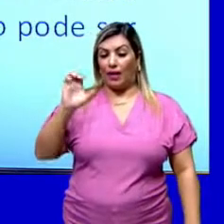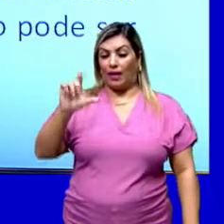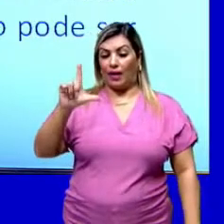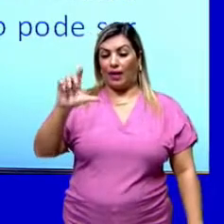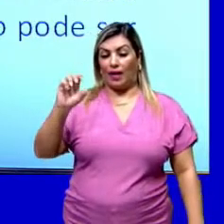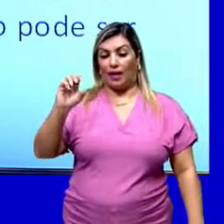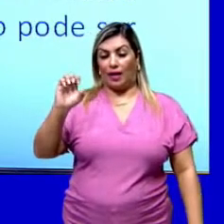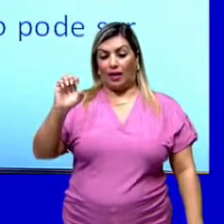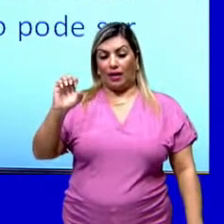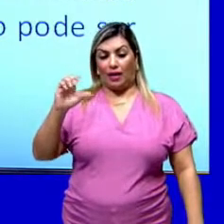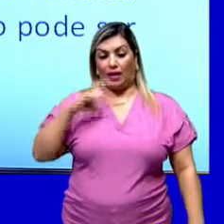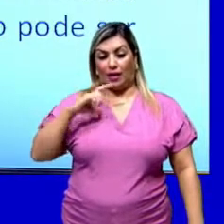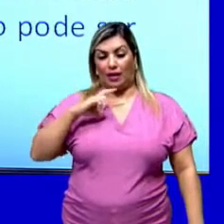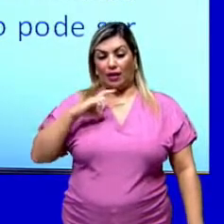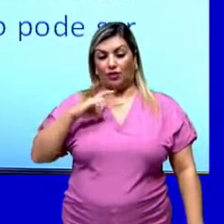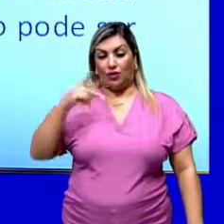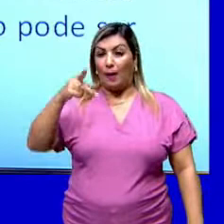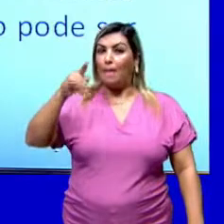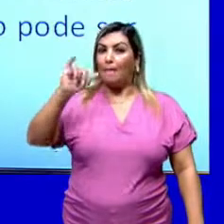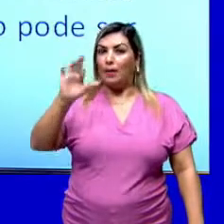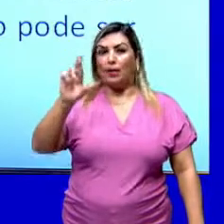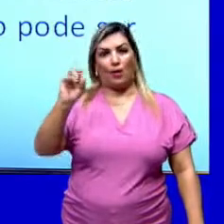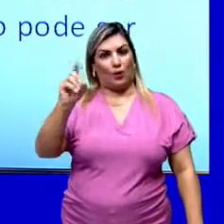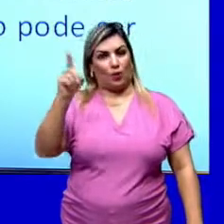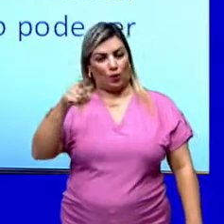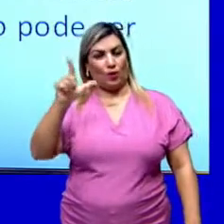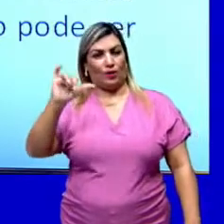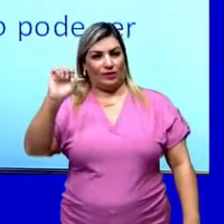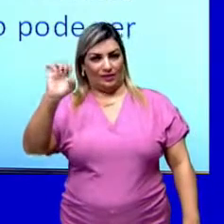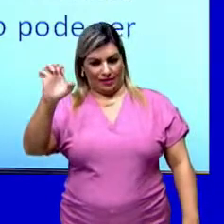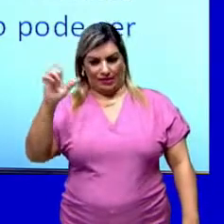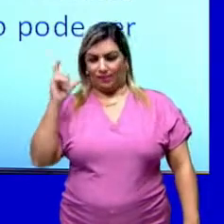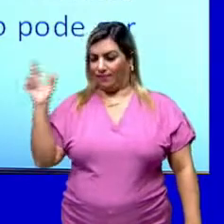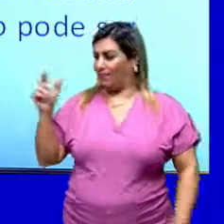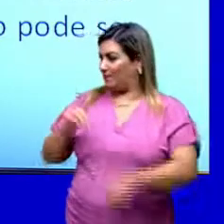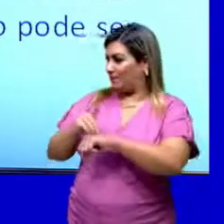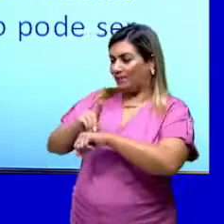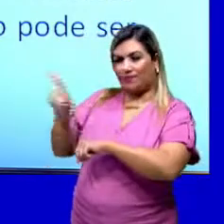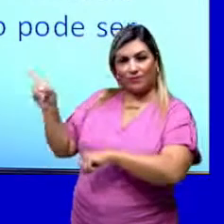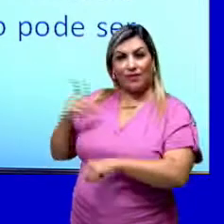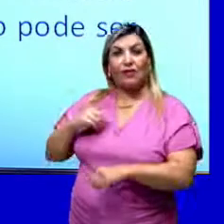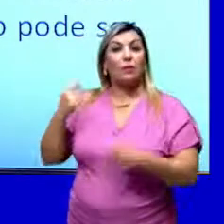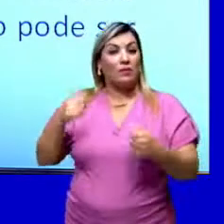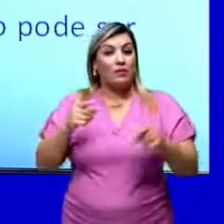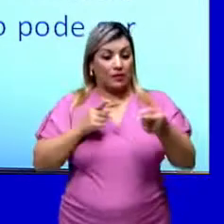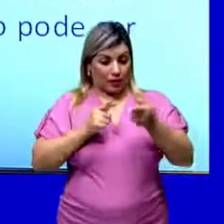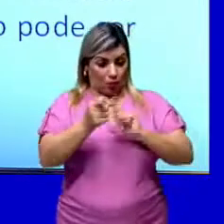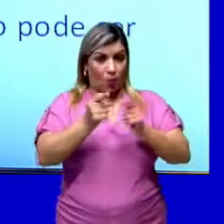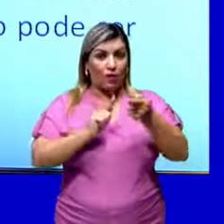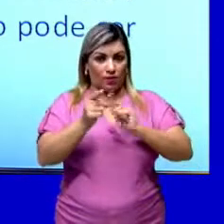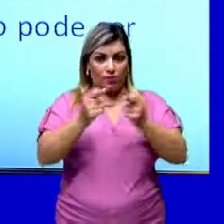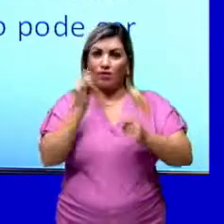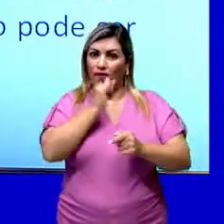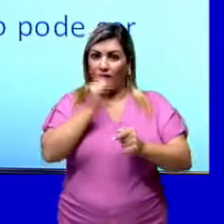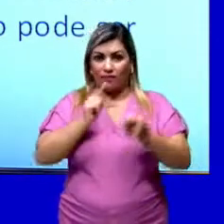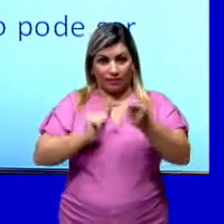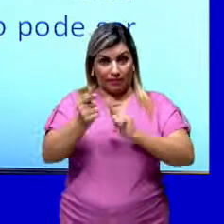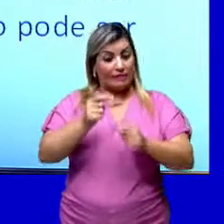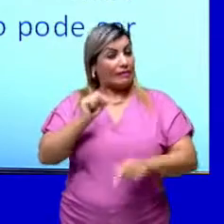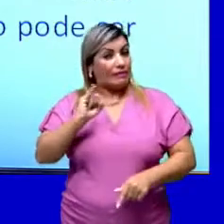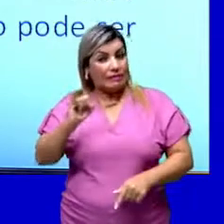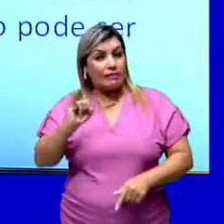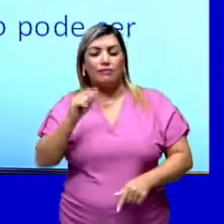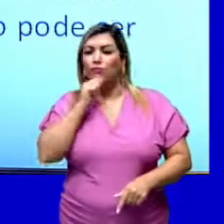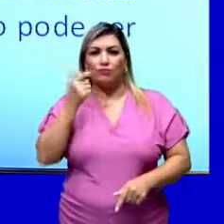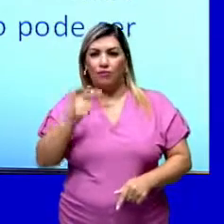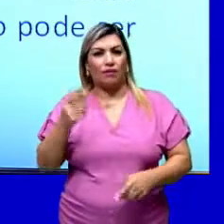às vezes, uma reação para acontecer precisa da passagem da corrente elétrica. Se não passar essa corrente elétrica, ela não